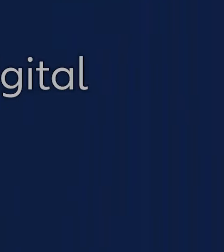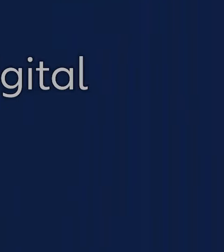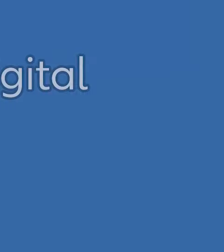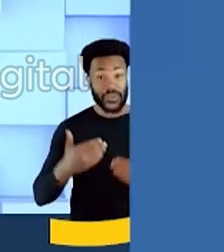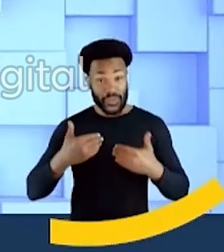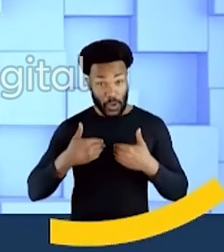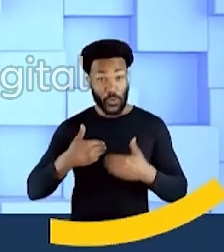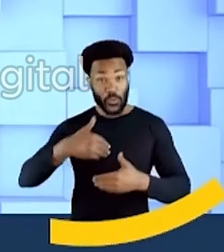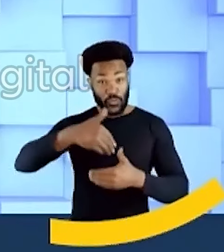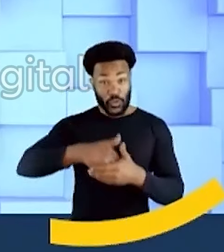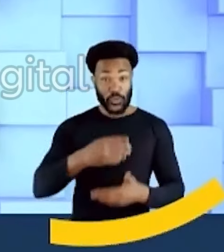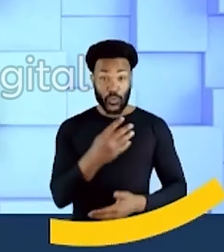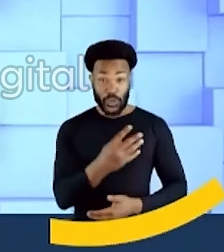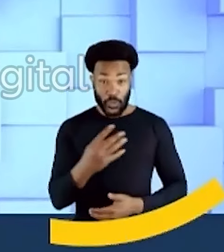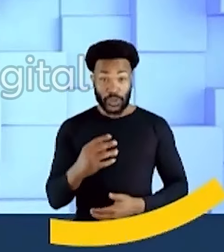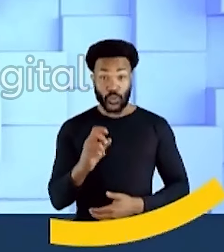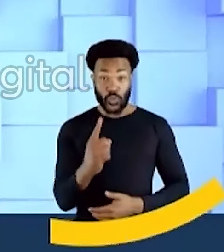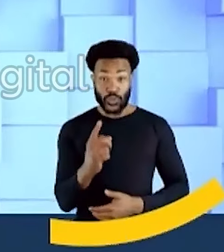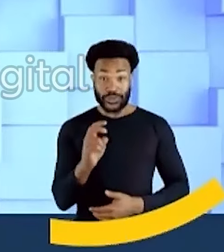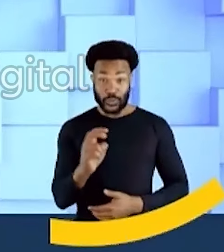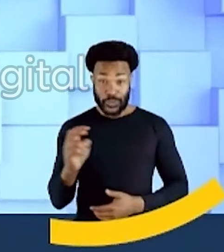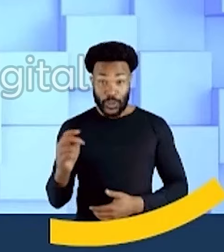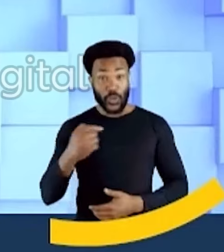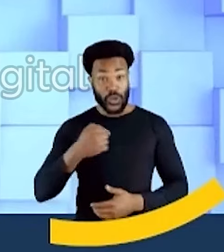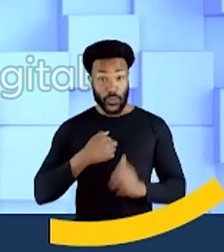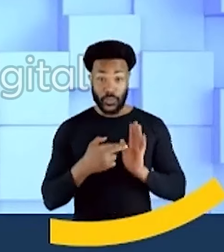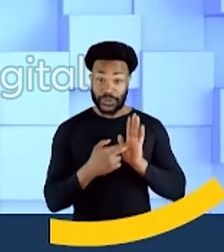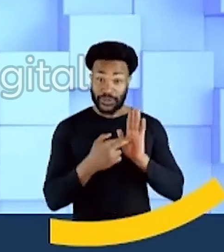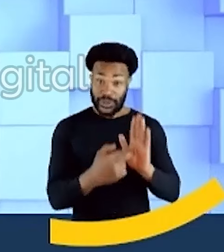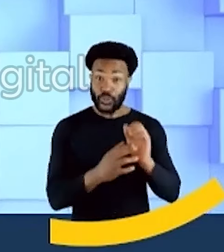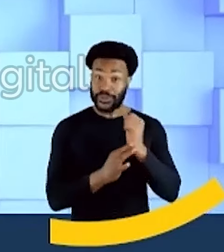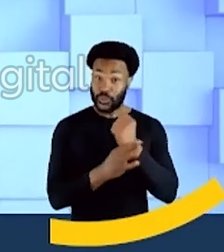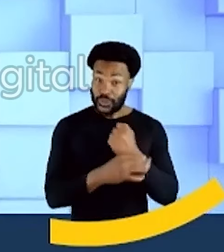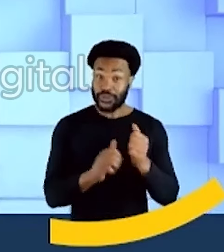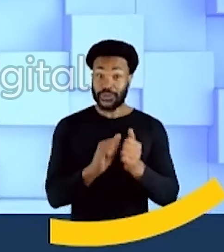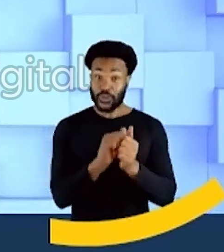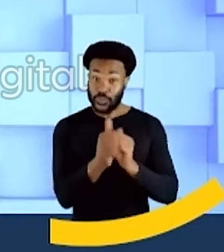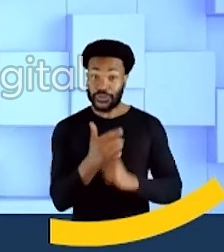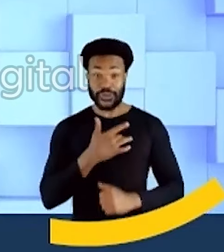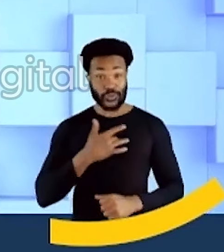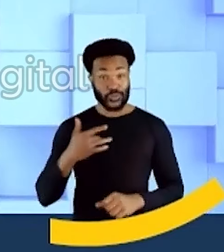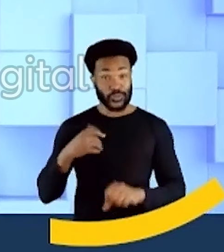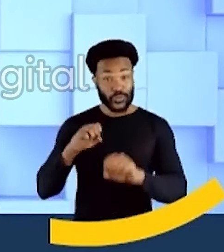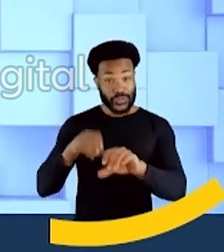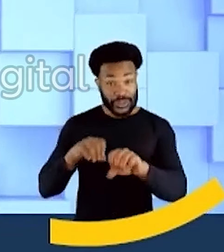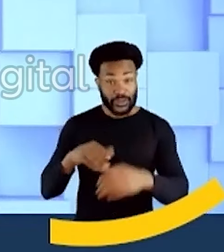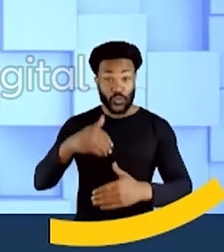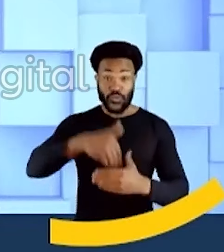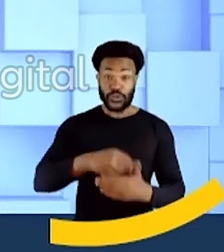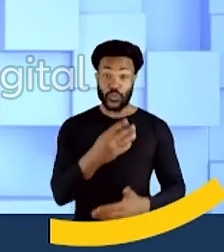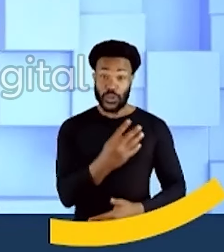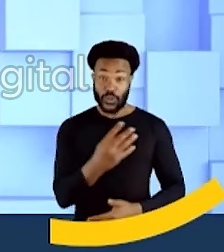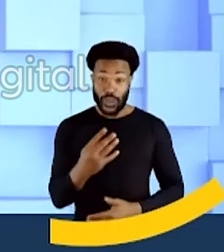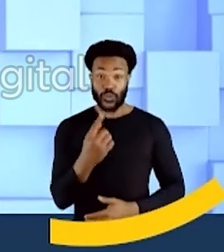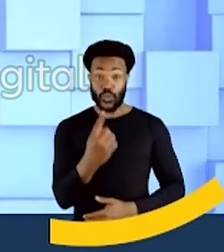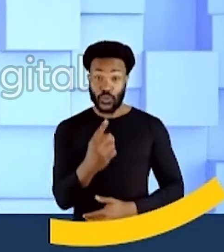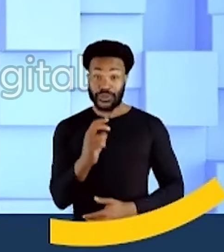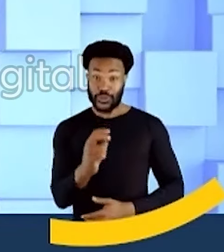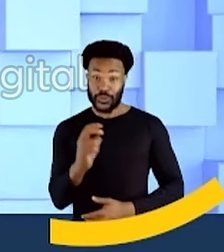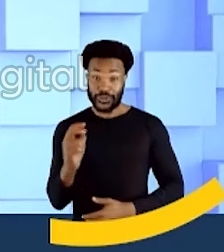Sou Fernanda Alves, 44-155. Vou ser sua voz por mais segurança, esporte, saúde, educação. Vote 44